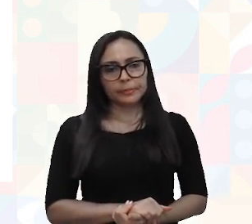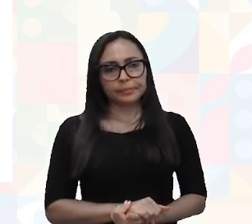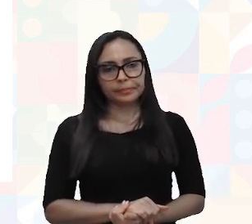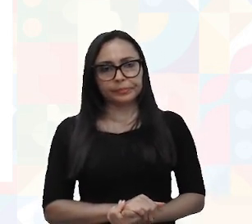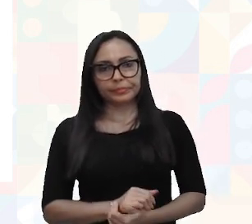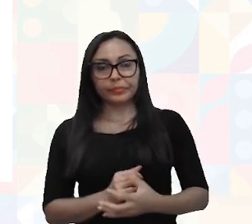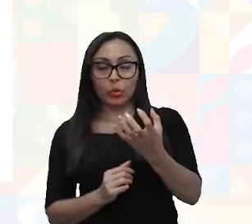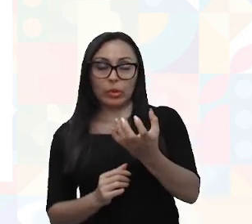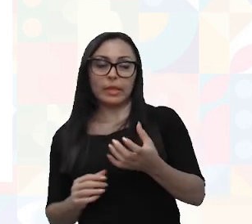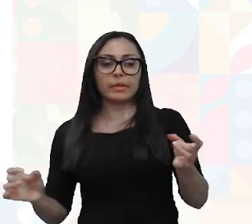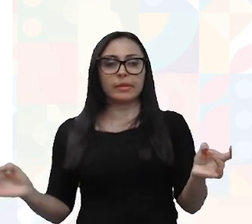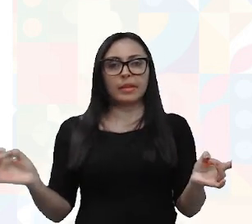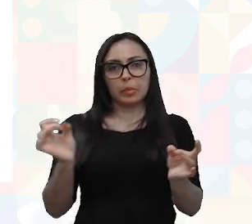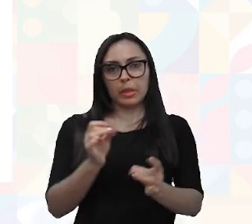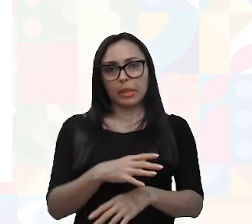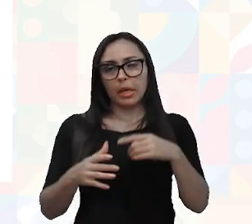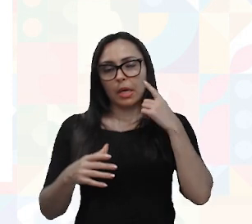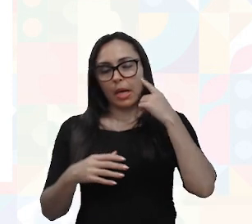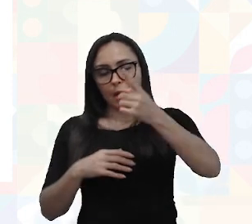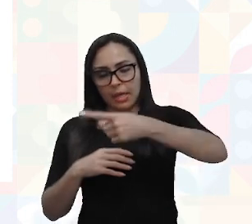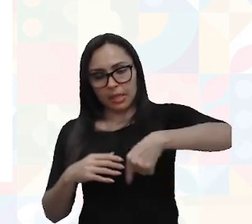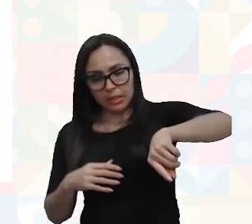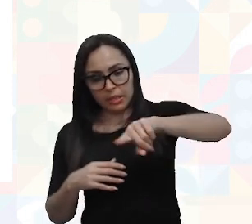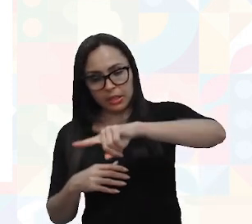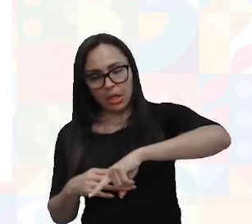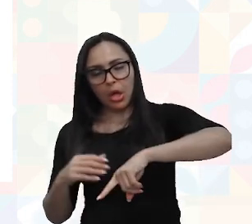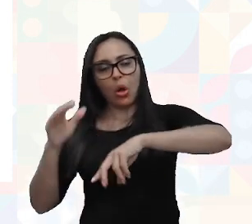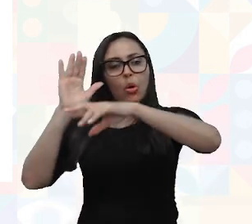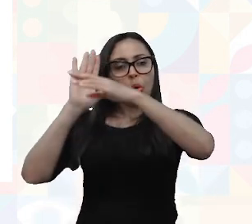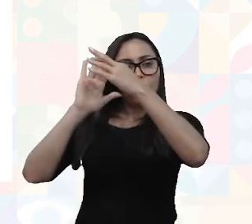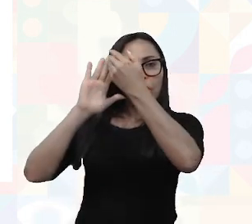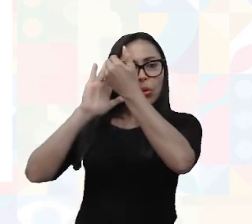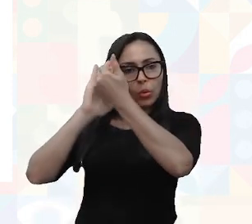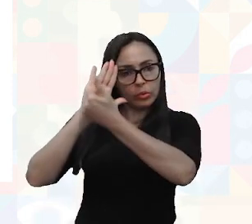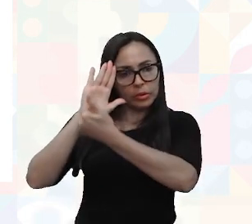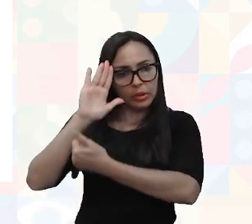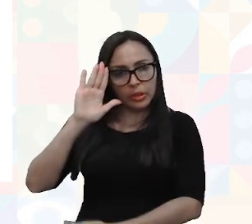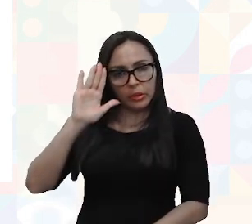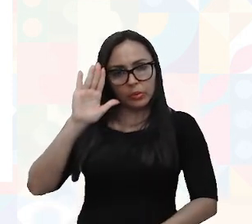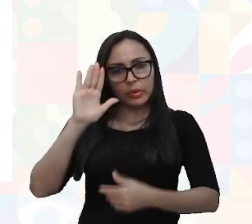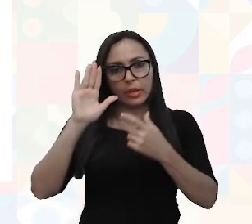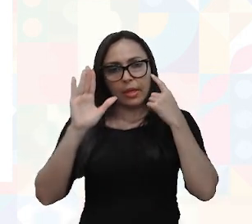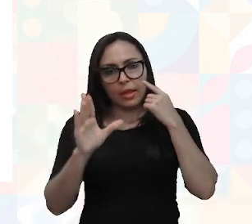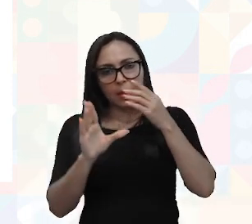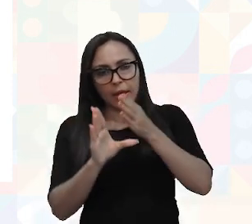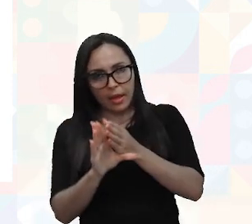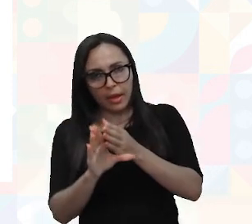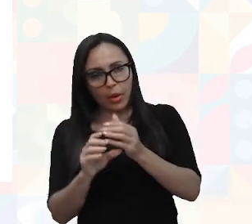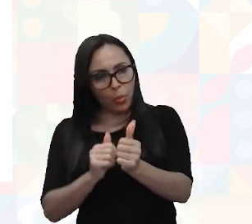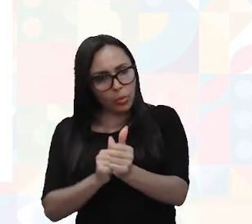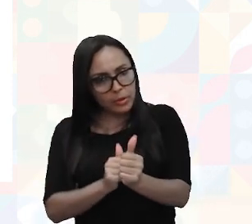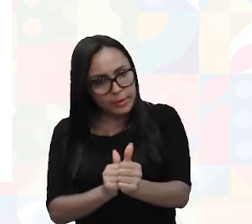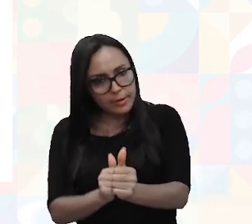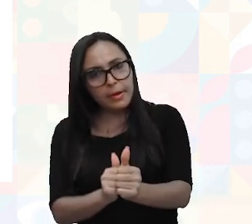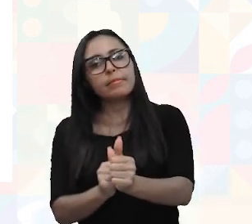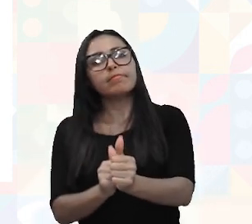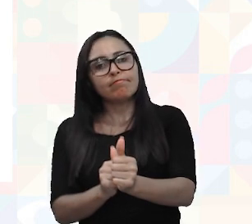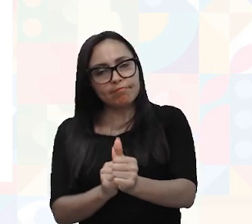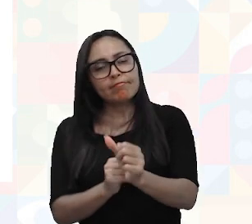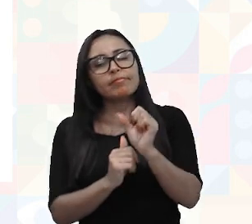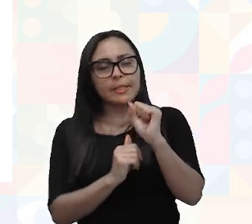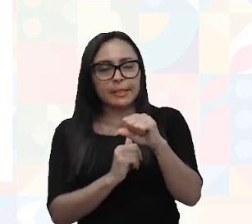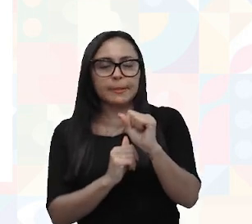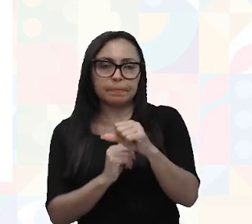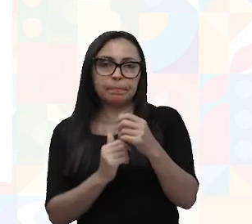assim, fechar esse coisa que o roteiro, ele é um guia, né, um guião, num português de Portugal, script em